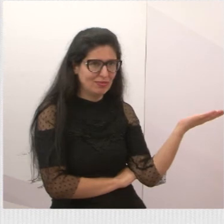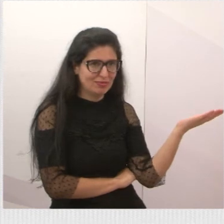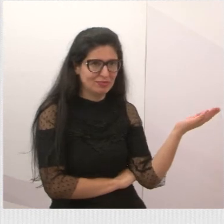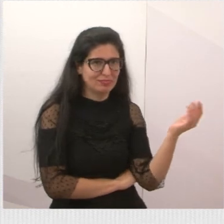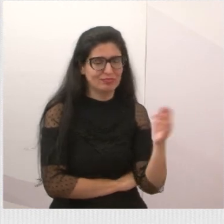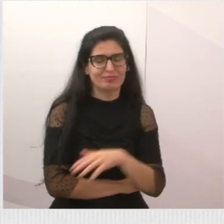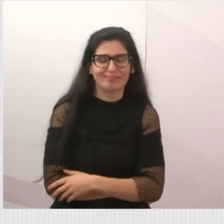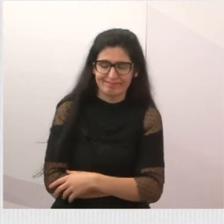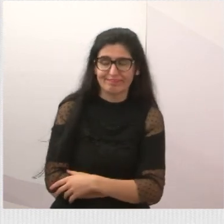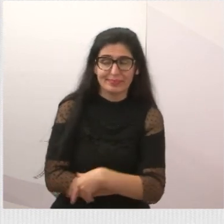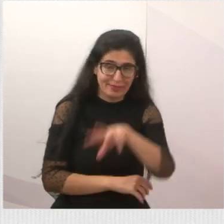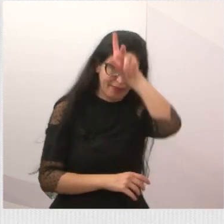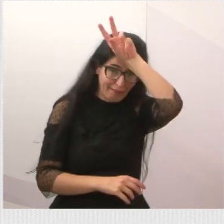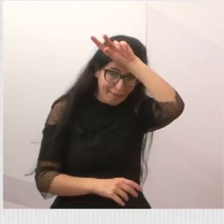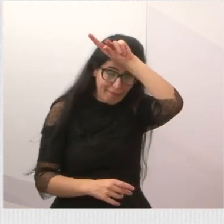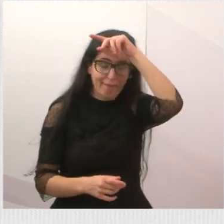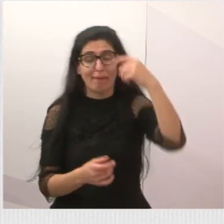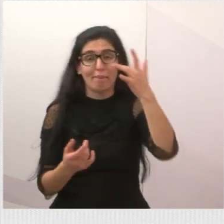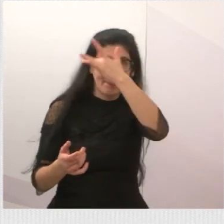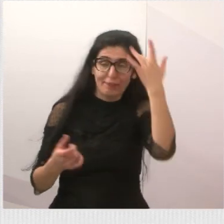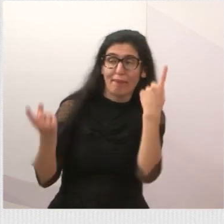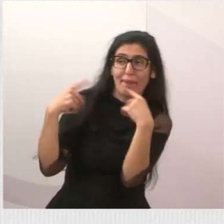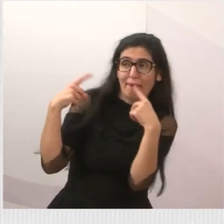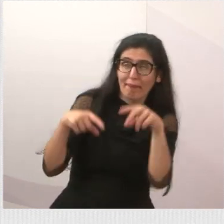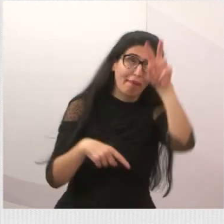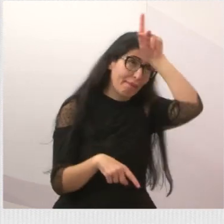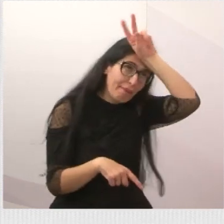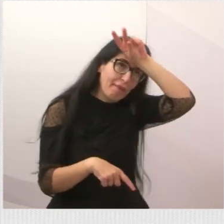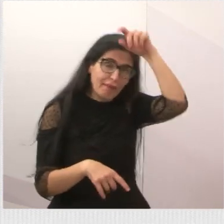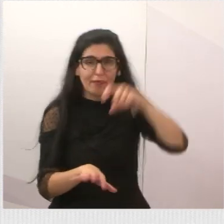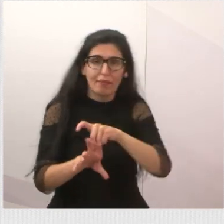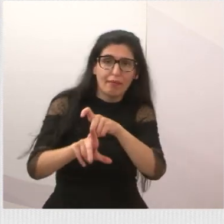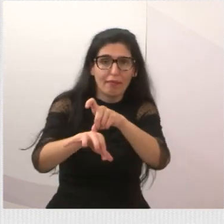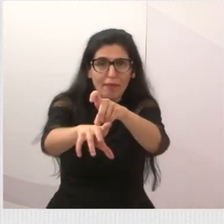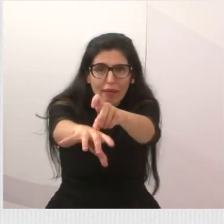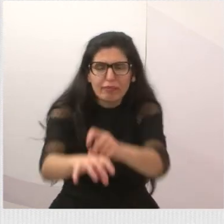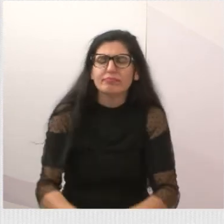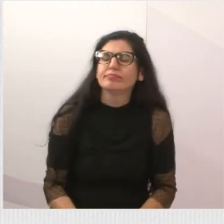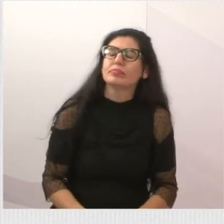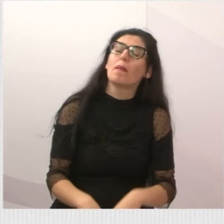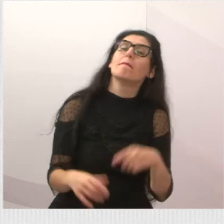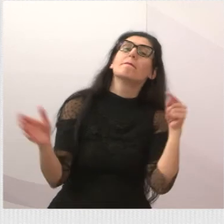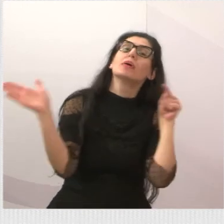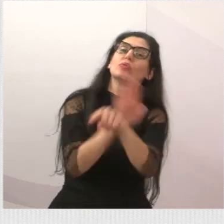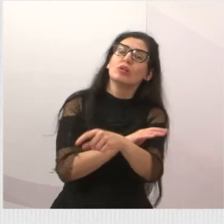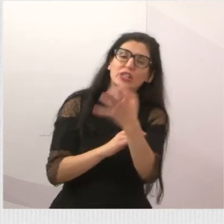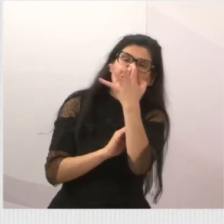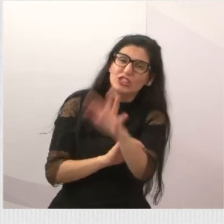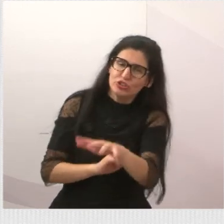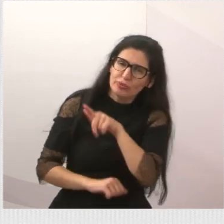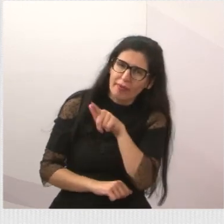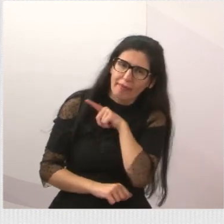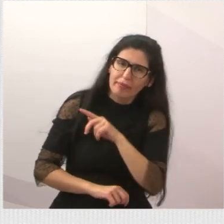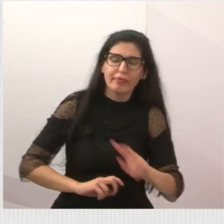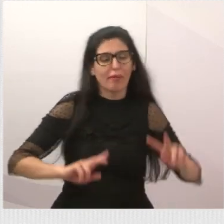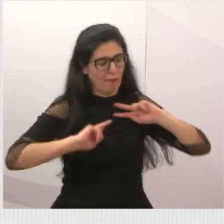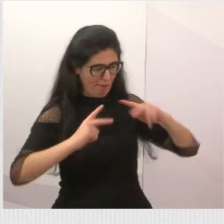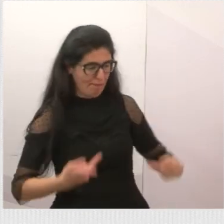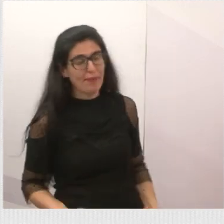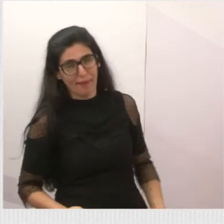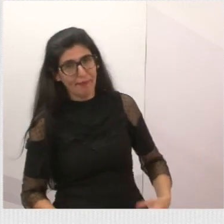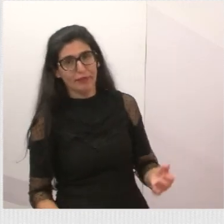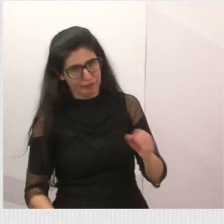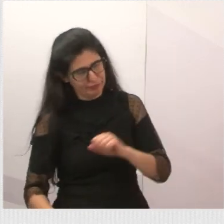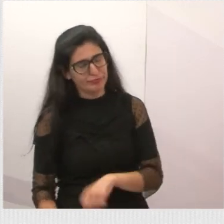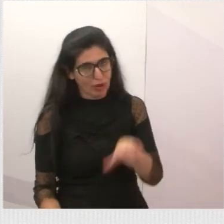peçonhentos. Quando as pessoas reclamam de animais peçonhentos, já pergunto, tem entulho nesse local? Quem é que joga? Ah, eu sei quem joga, mas eu não